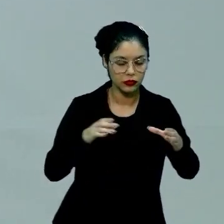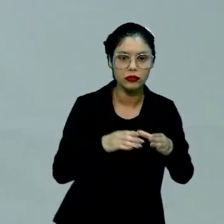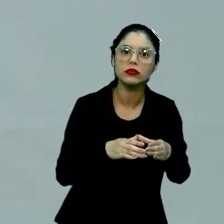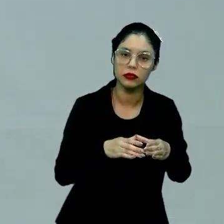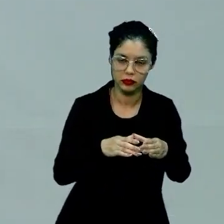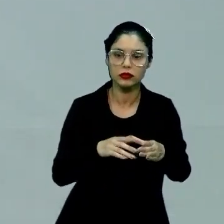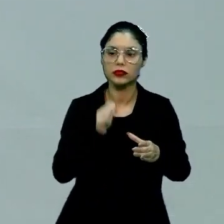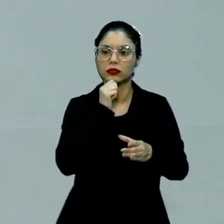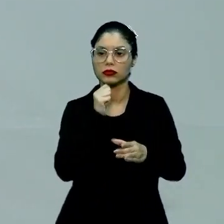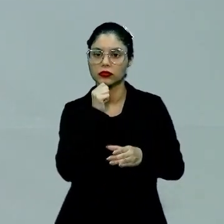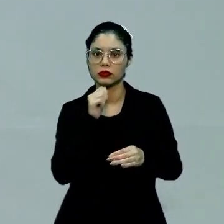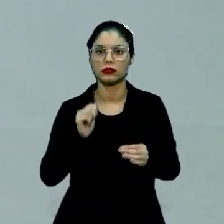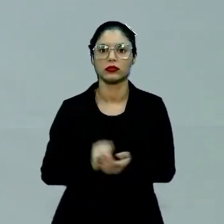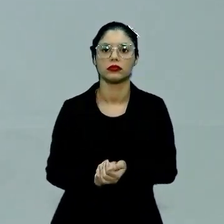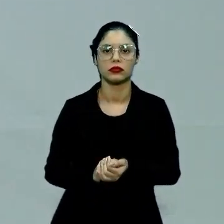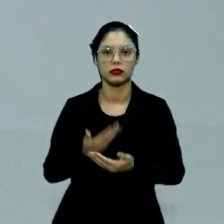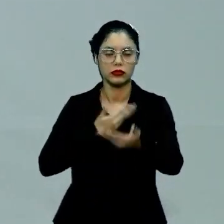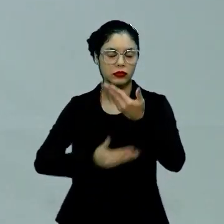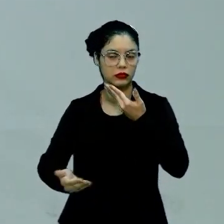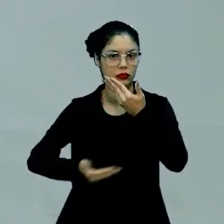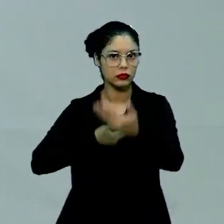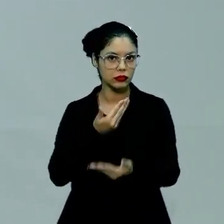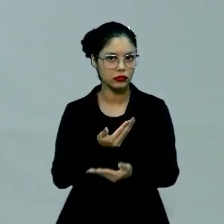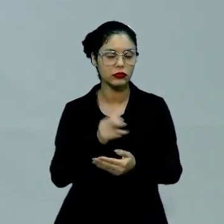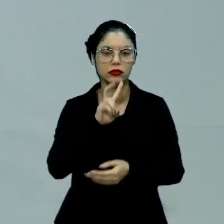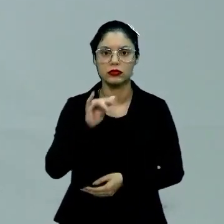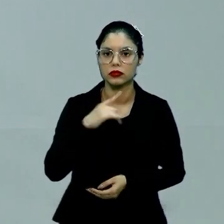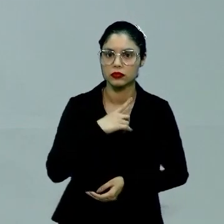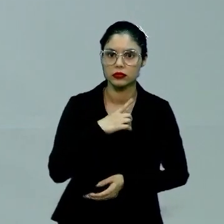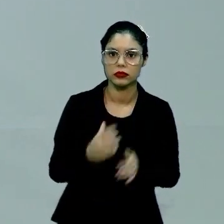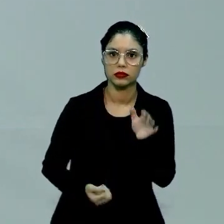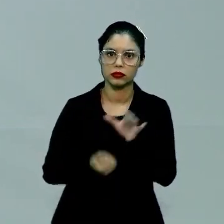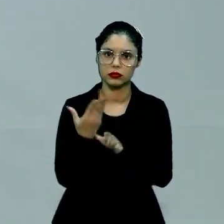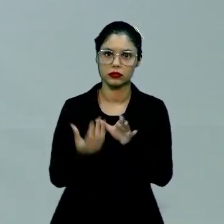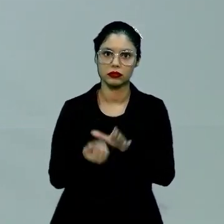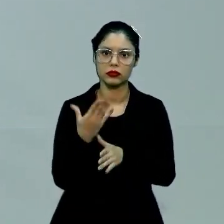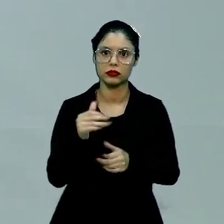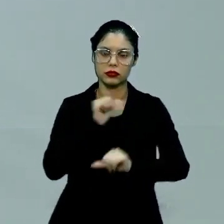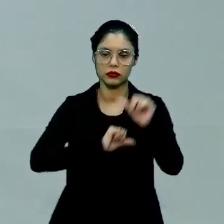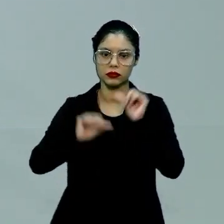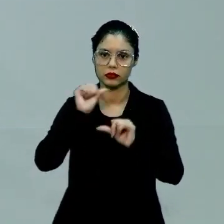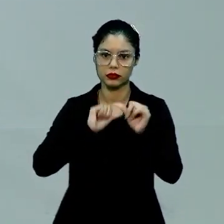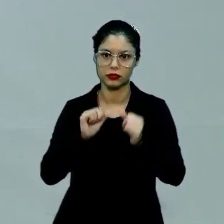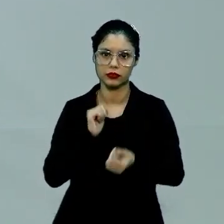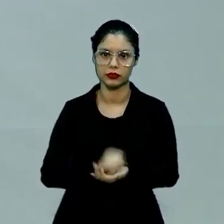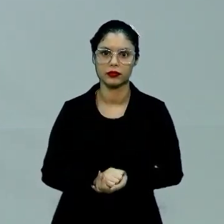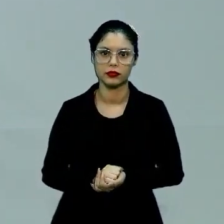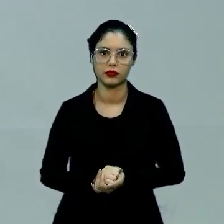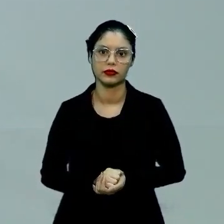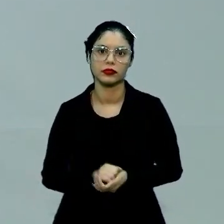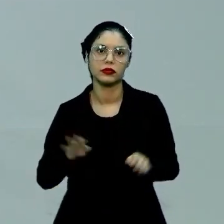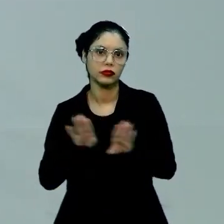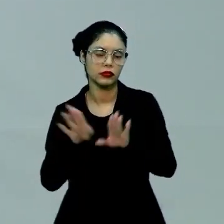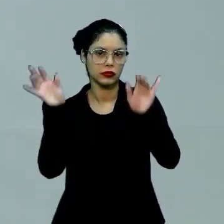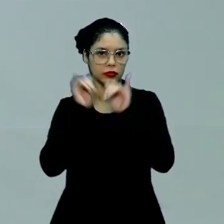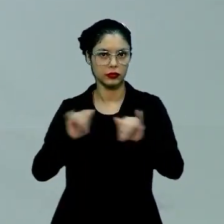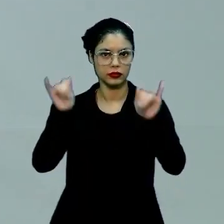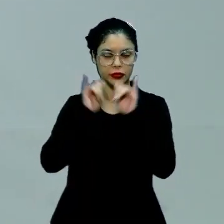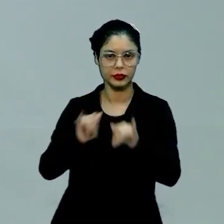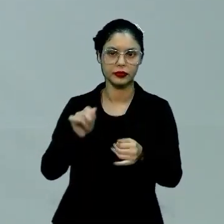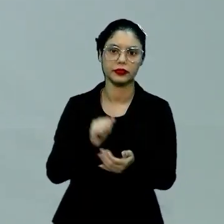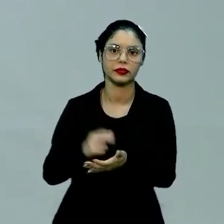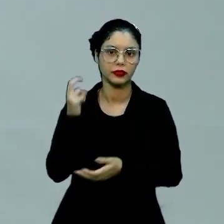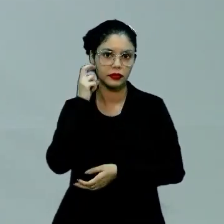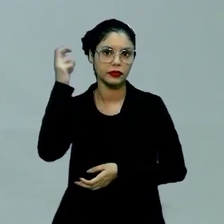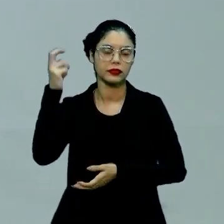quando a gente tem a interação entre indivíduos, a gente vai gerando e trocando informações. Essas informações, esses